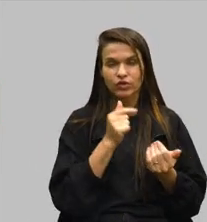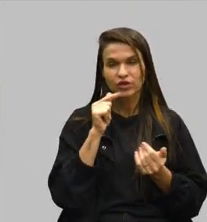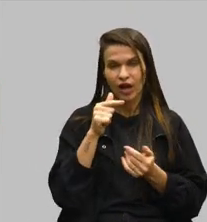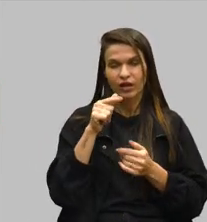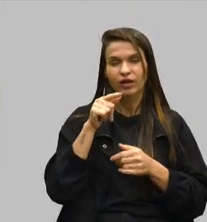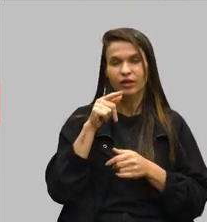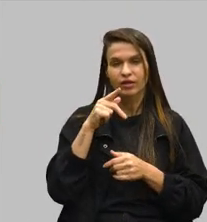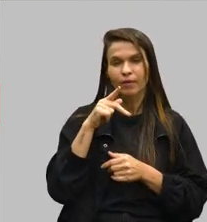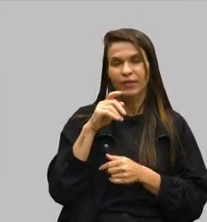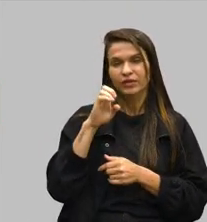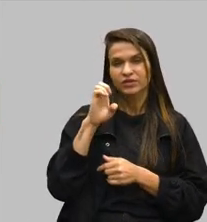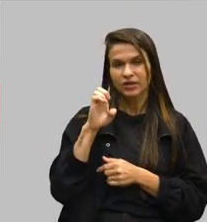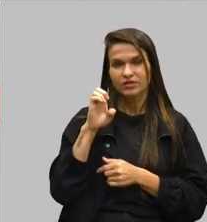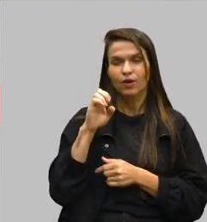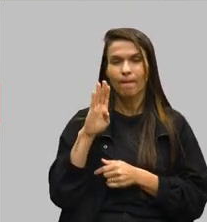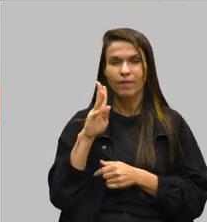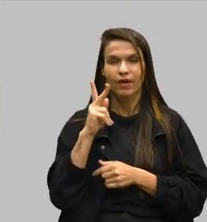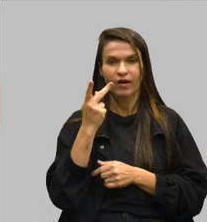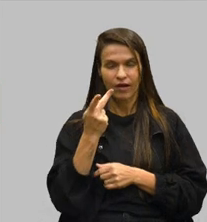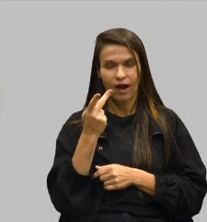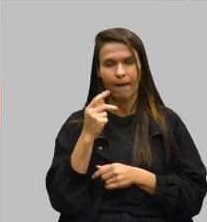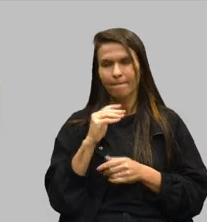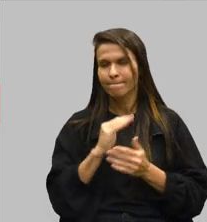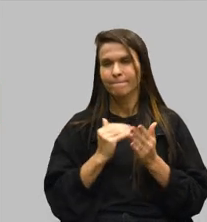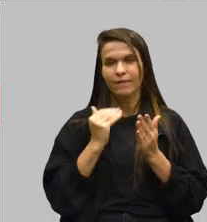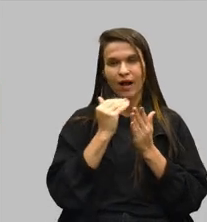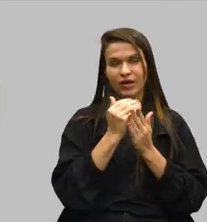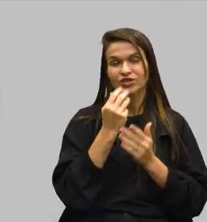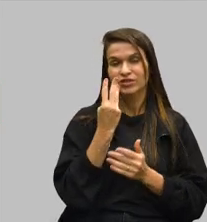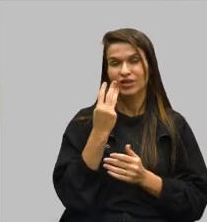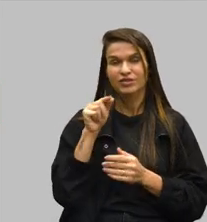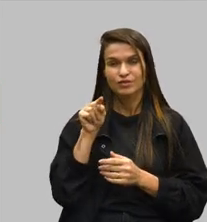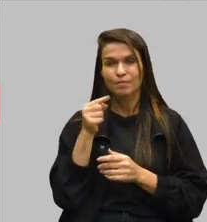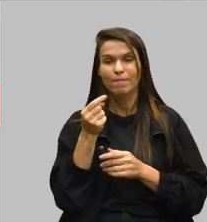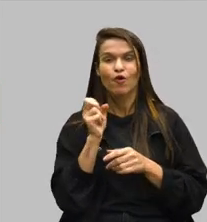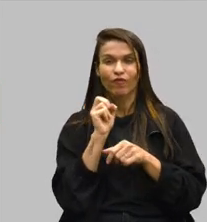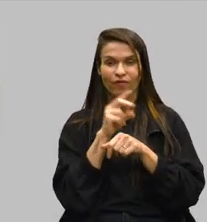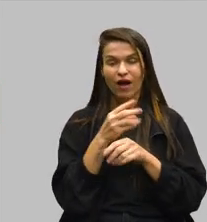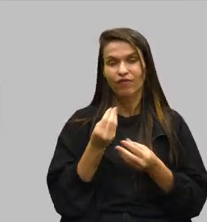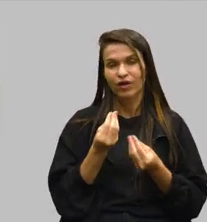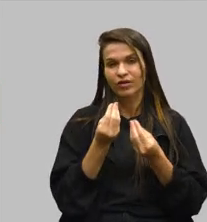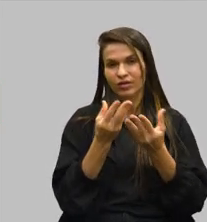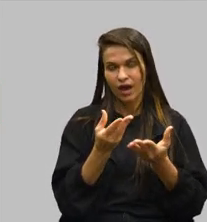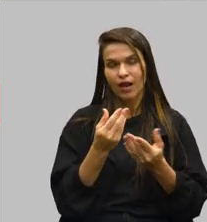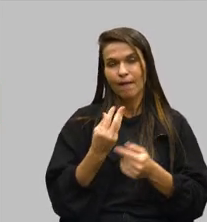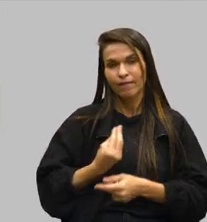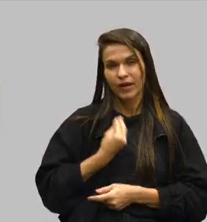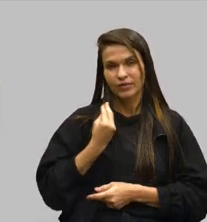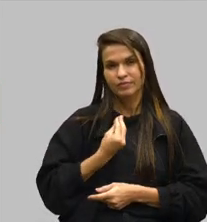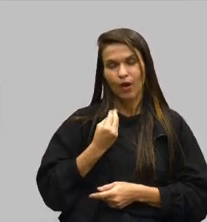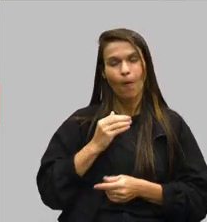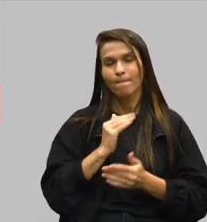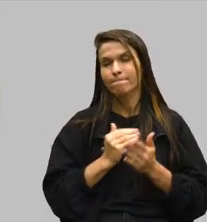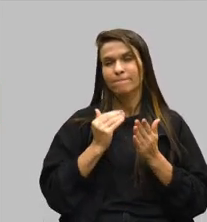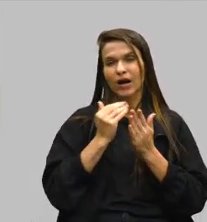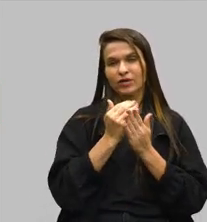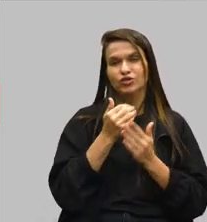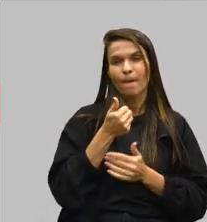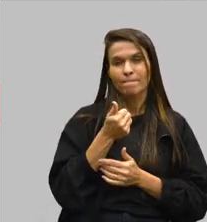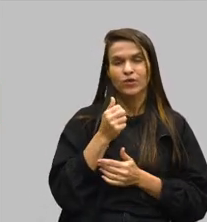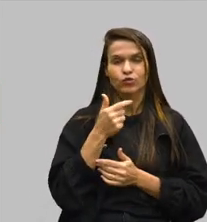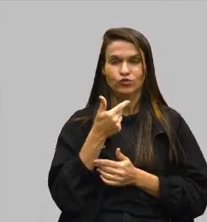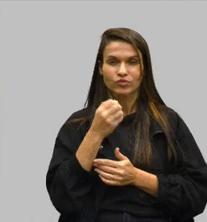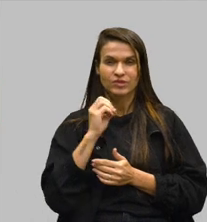Praça da Estação, aqui em Belo Horizonte, onde mais de 3 mil vagas foram ofertadas, e a participação de mais de 1.200 trabalhadores.